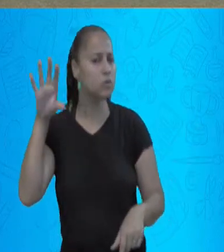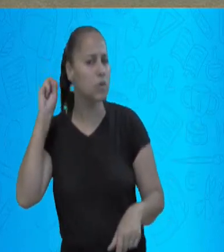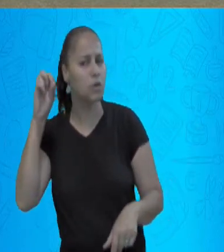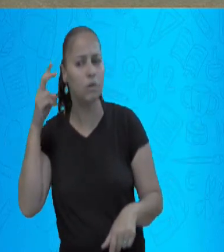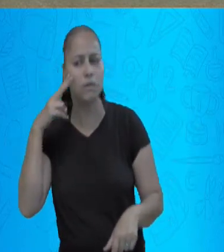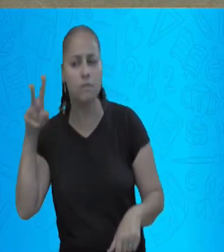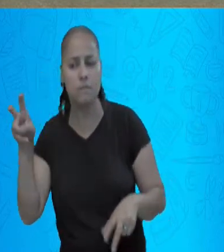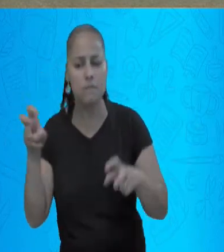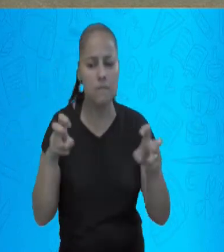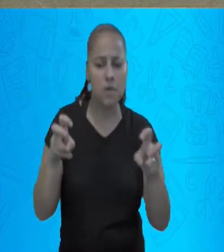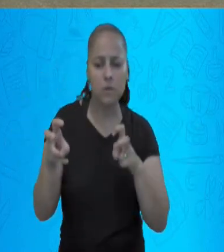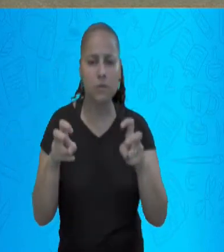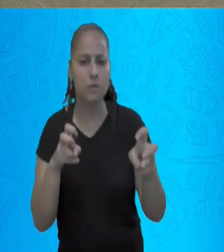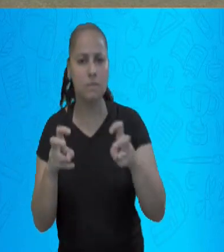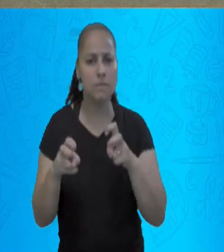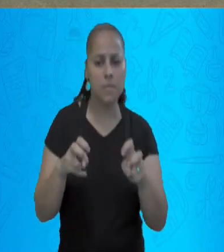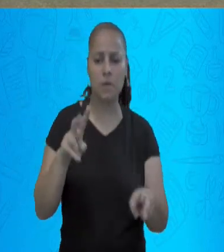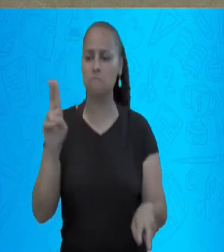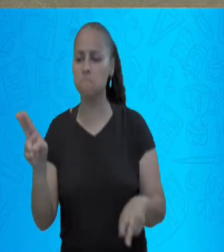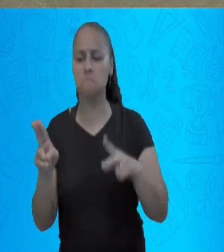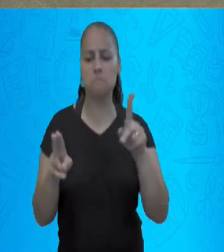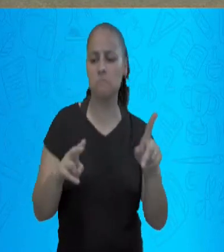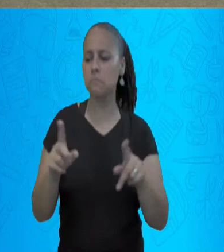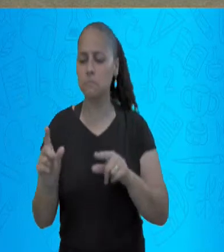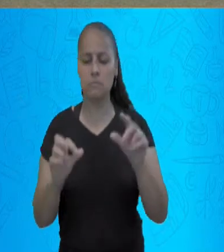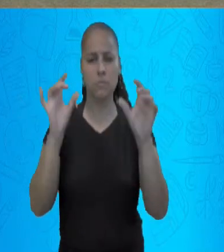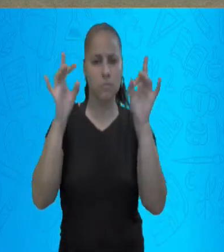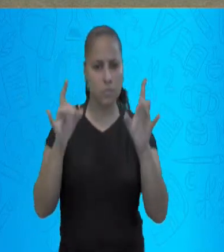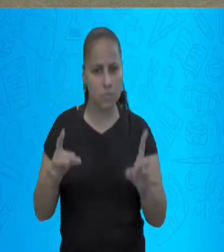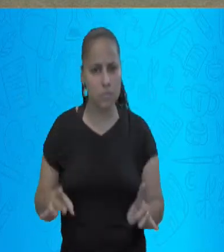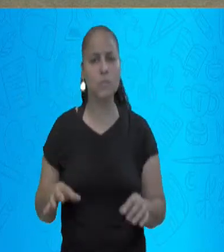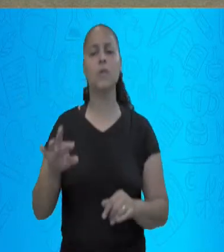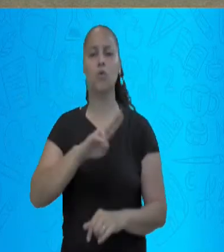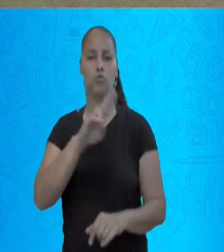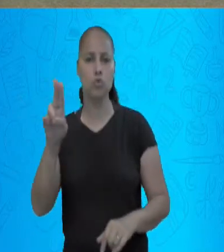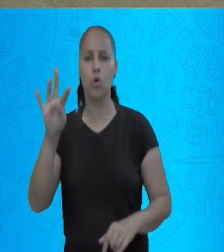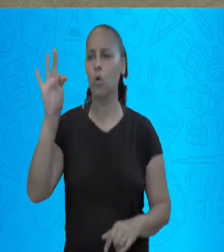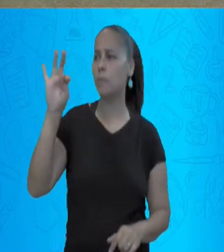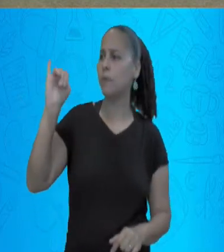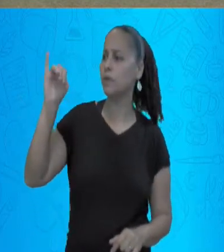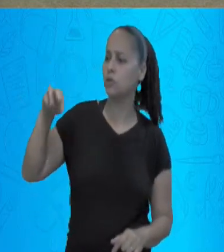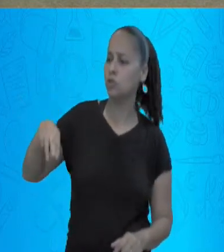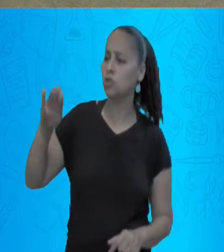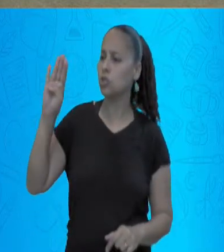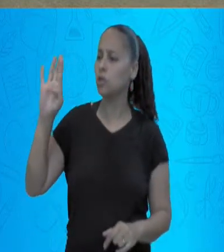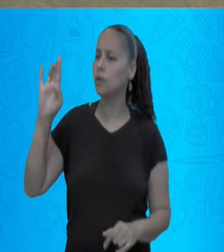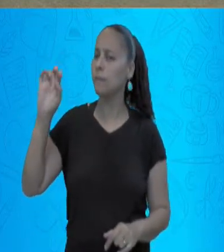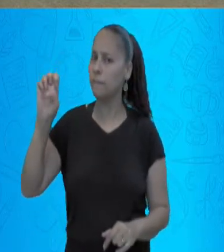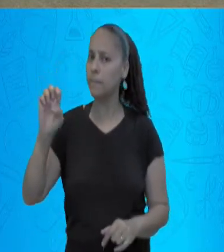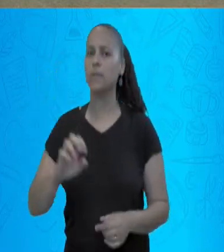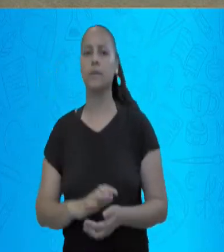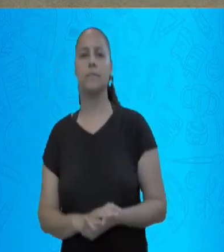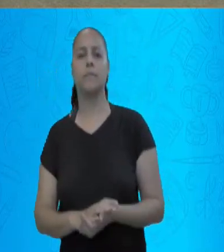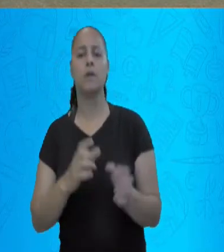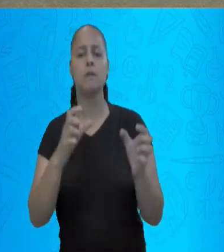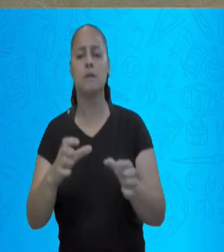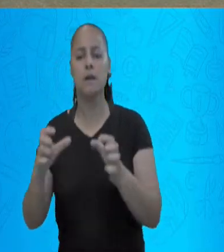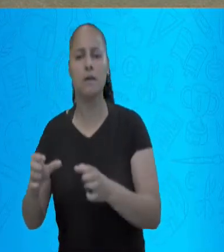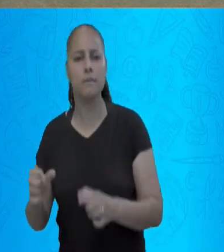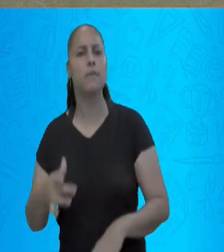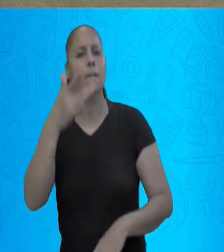bateria, o outro é guitarra. E isso se chama timbre. Cada instrumento musical tem timbre.